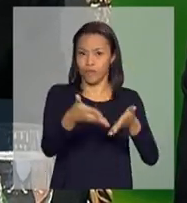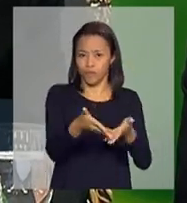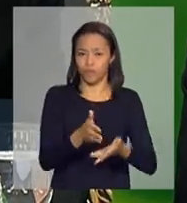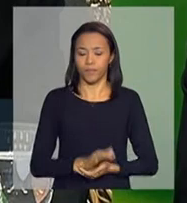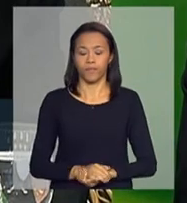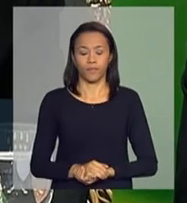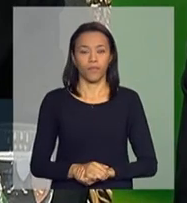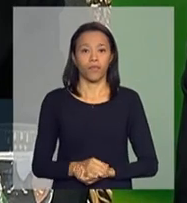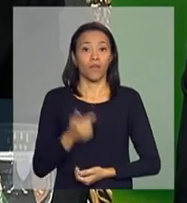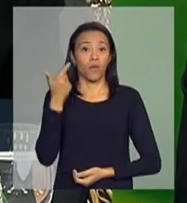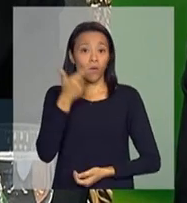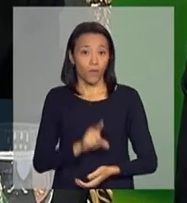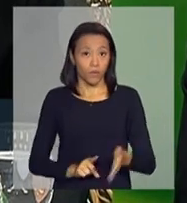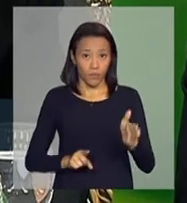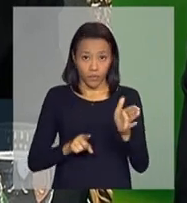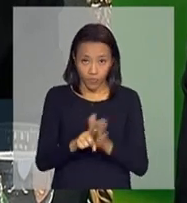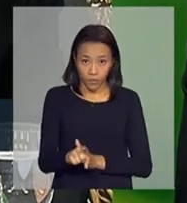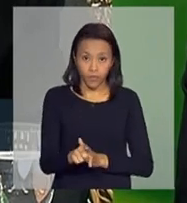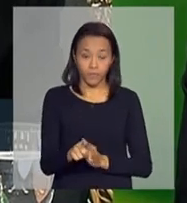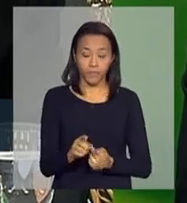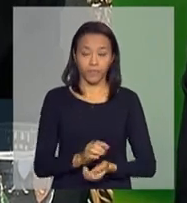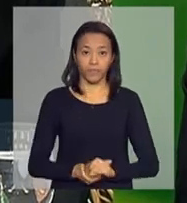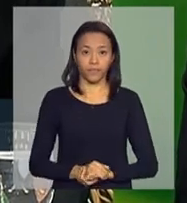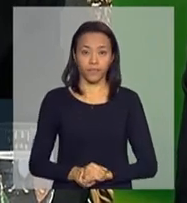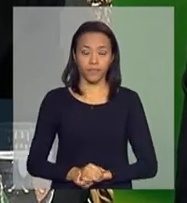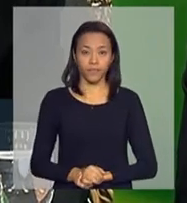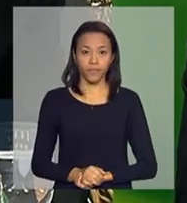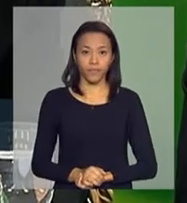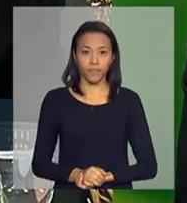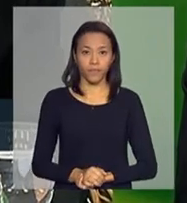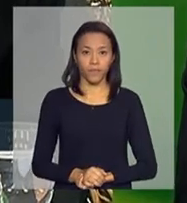Mais alguma pergunta? Aqui.